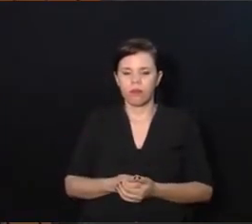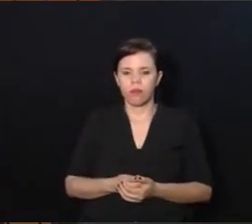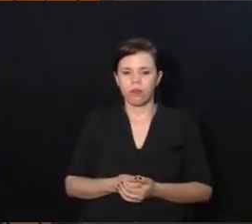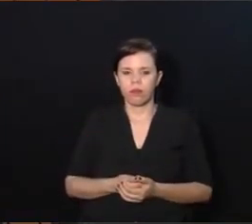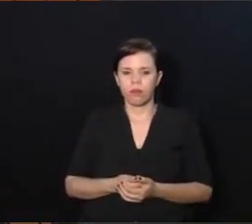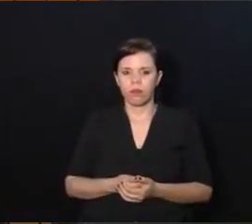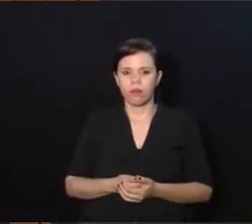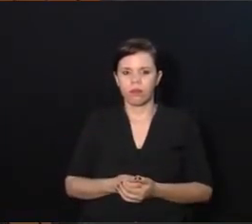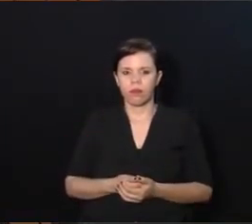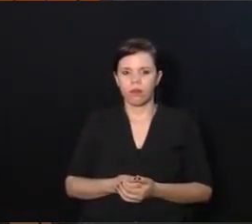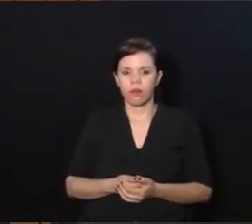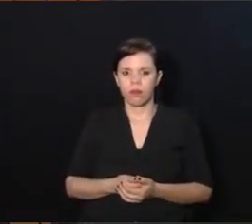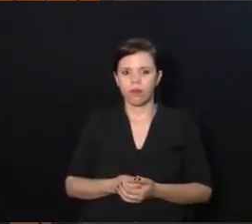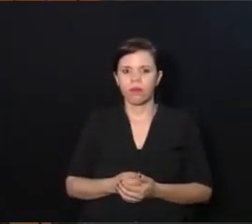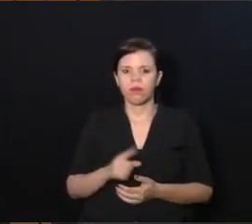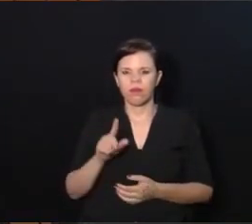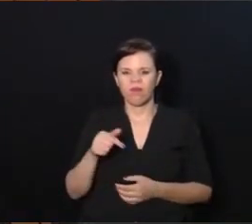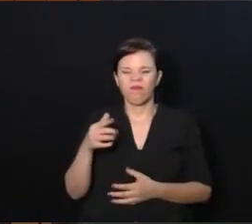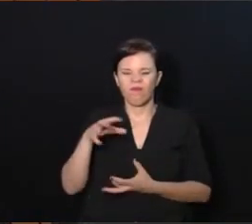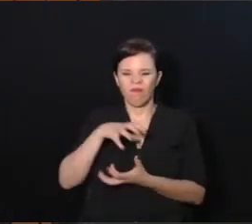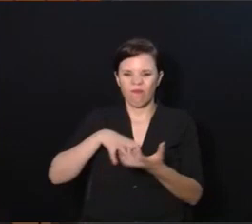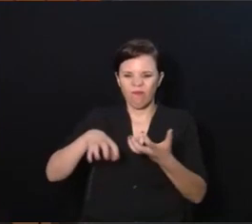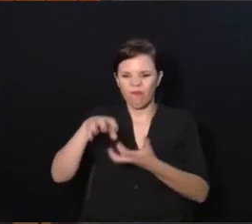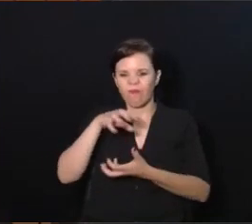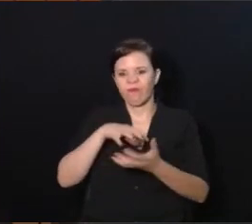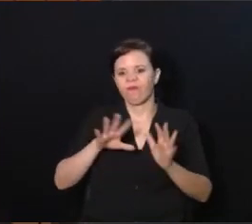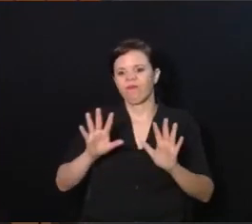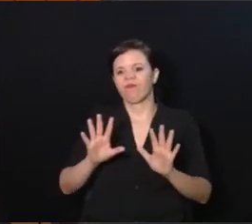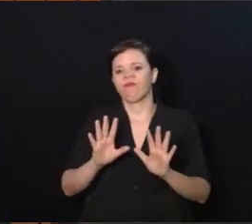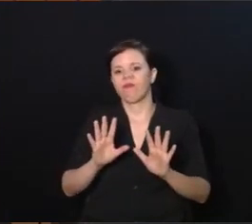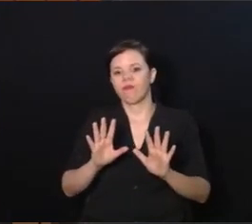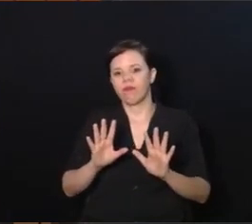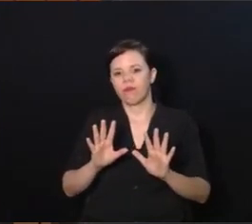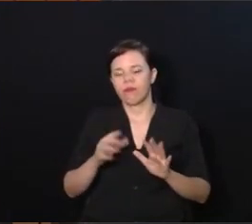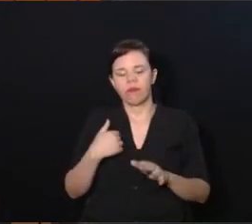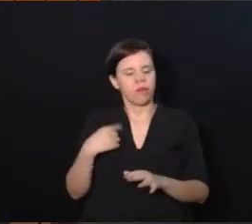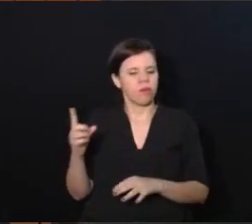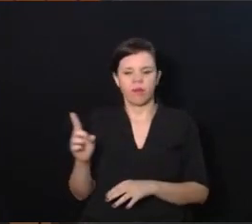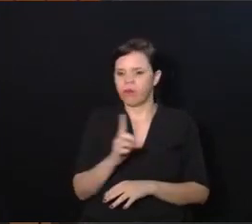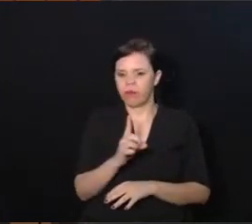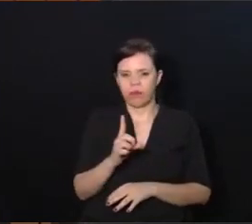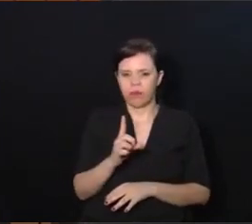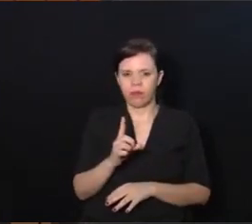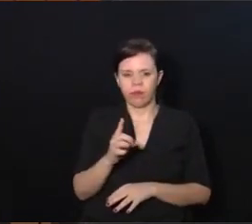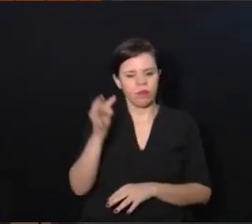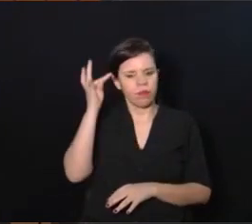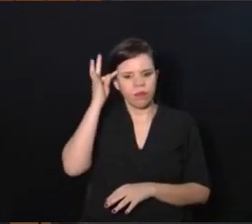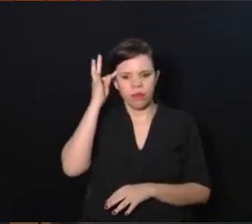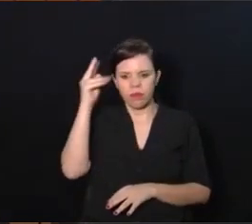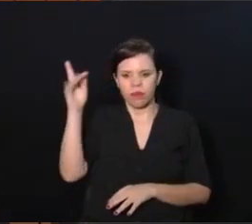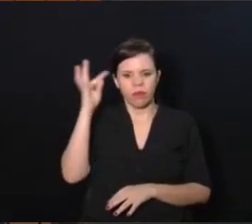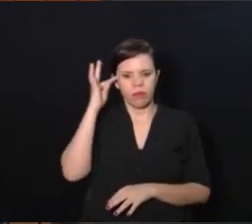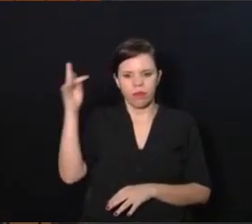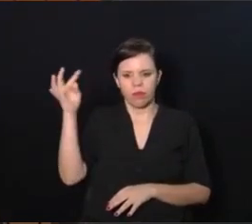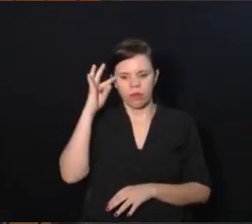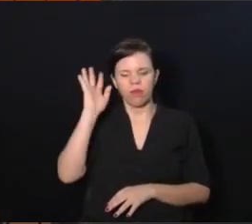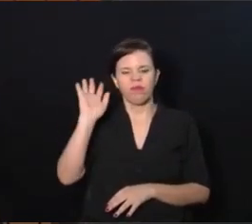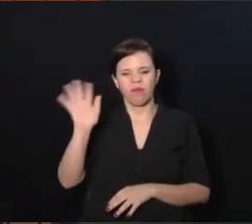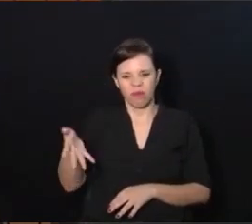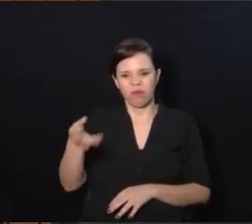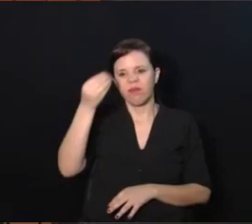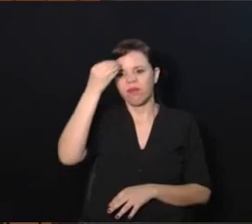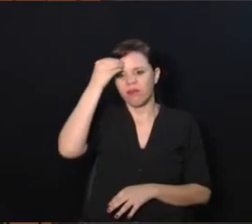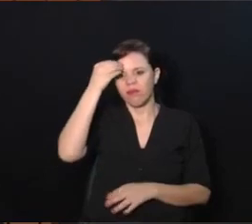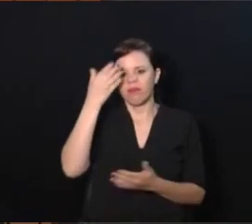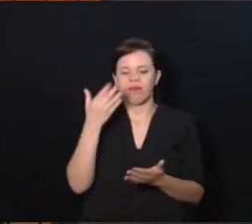esses temas, eles são bastante polêmicos, e eu não vim aqui para falar de teoria, porque teoria a gente já estudou na